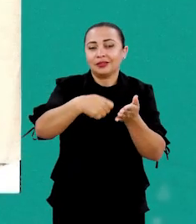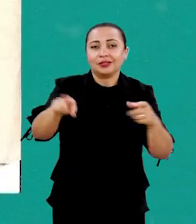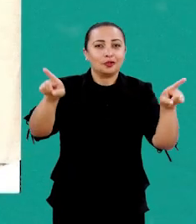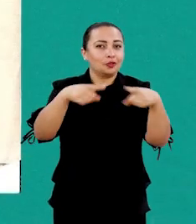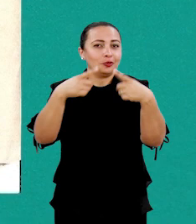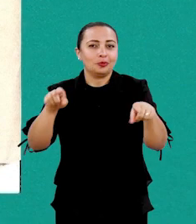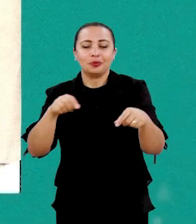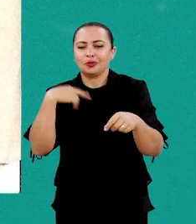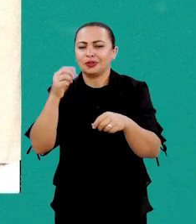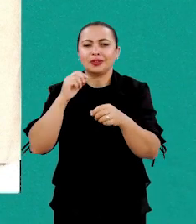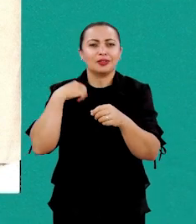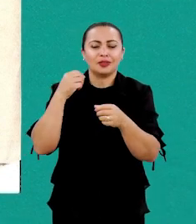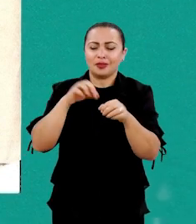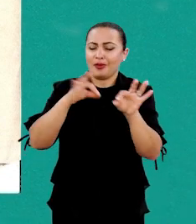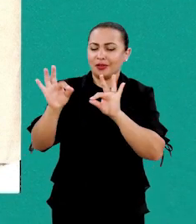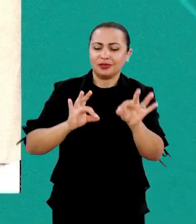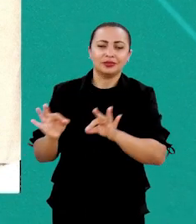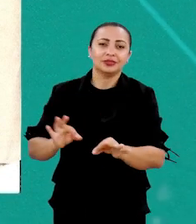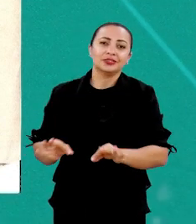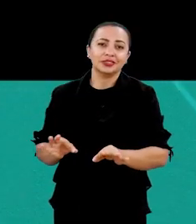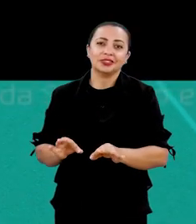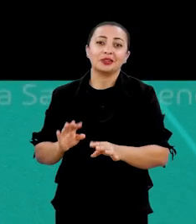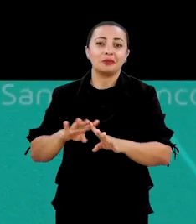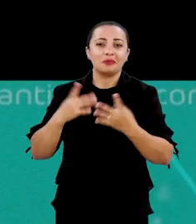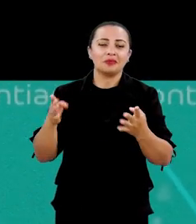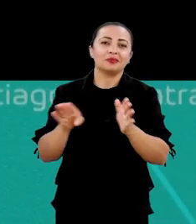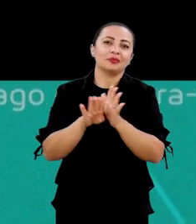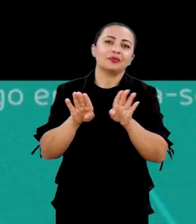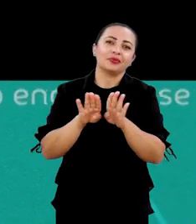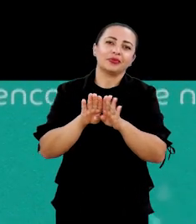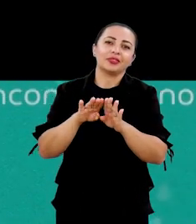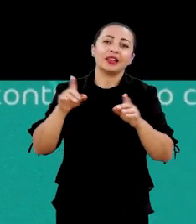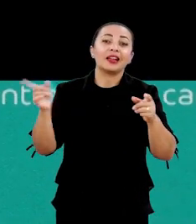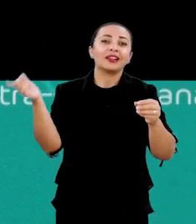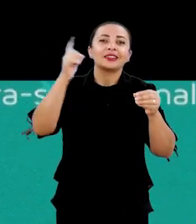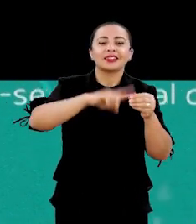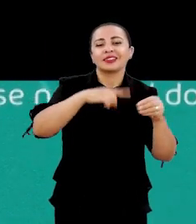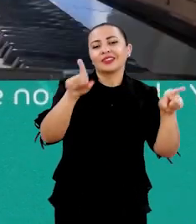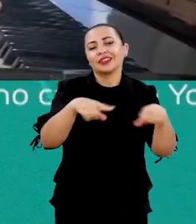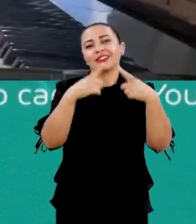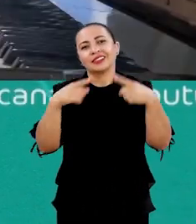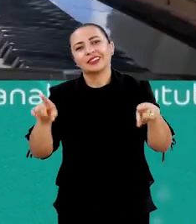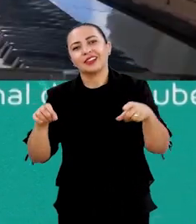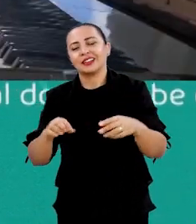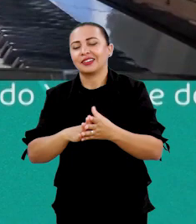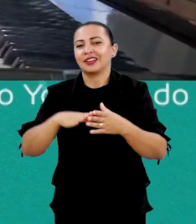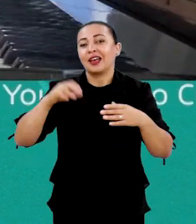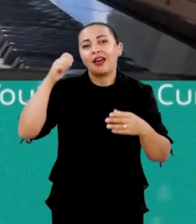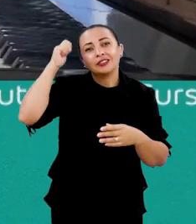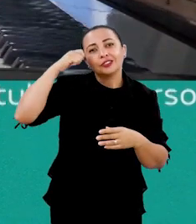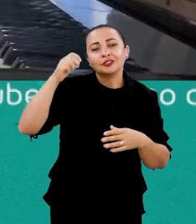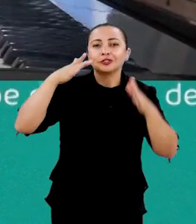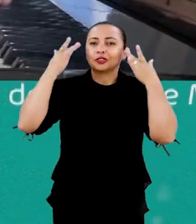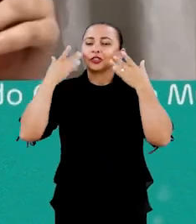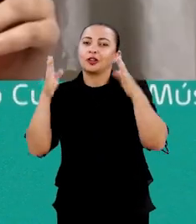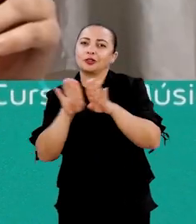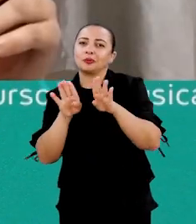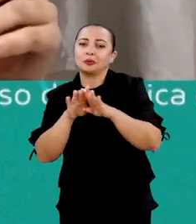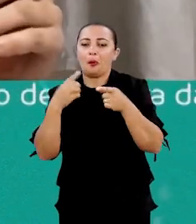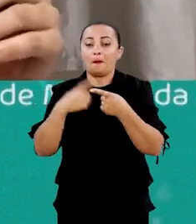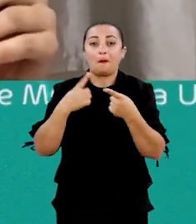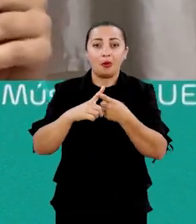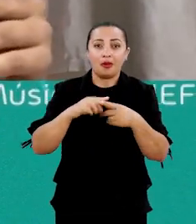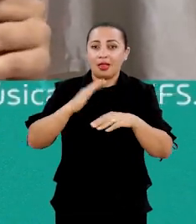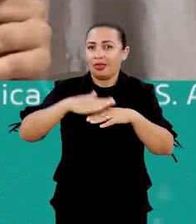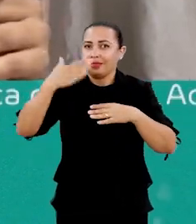partituras algo que a gente foi fazendo e editando as partituras mas também trazer de forma cantada tocada de forma mais artística e teatral